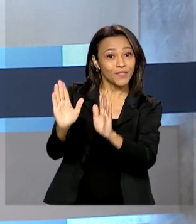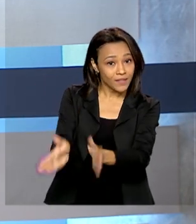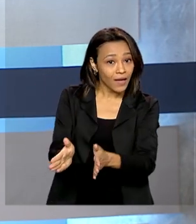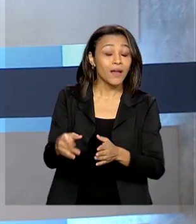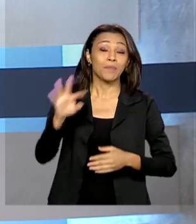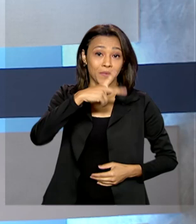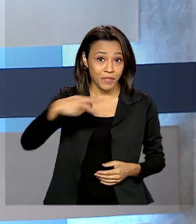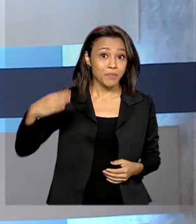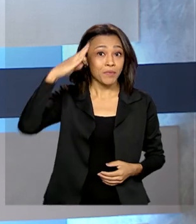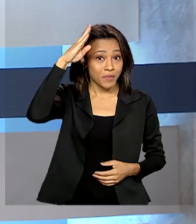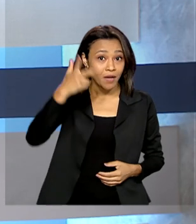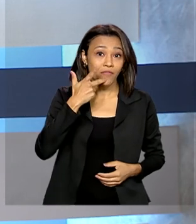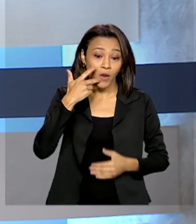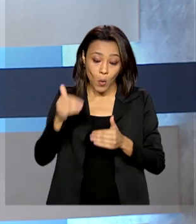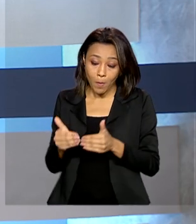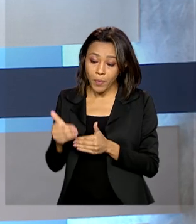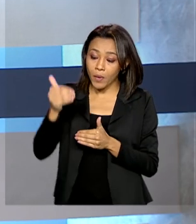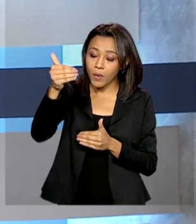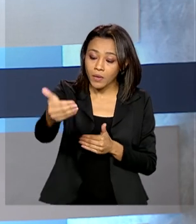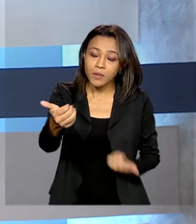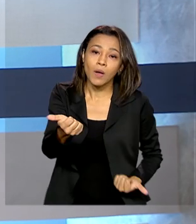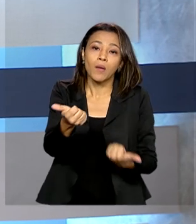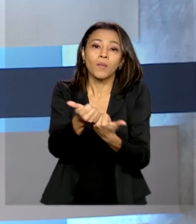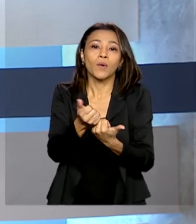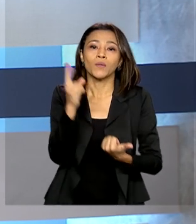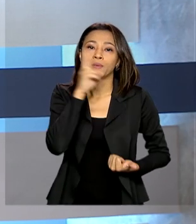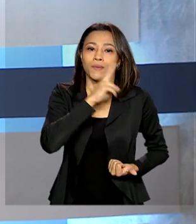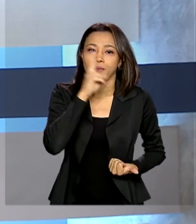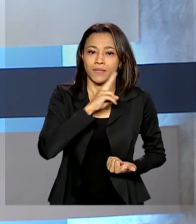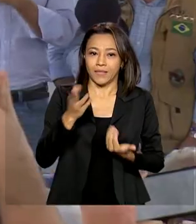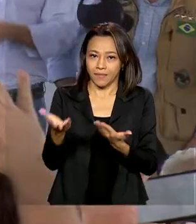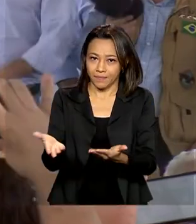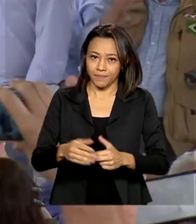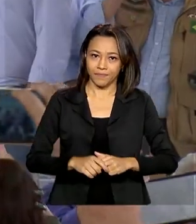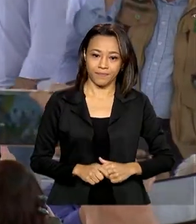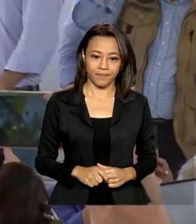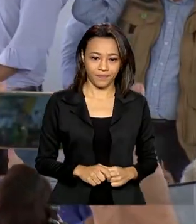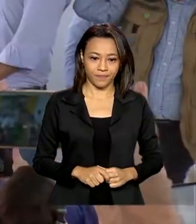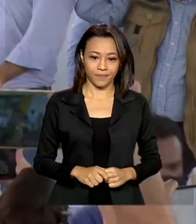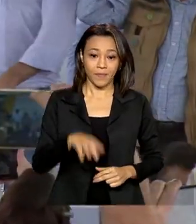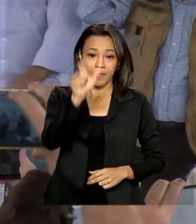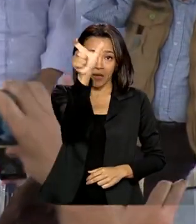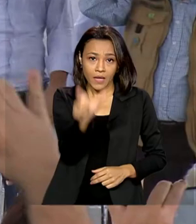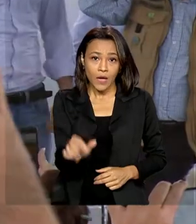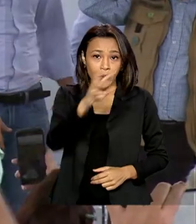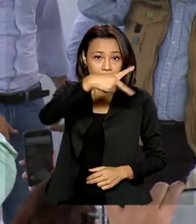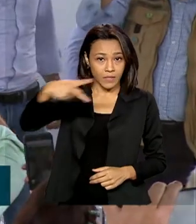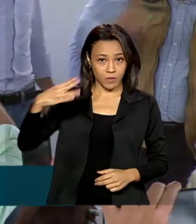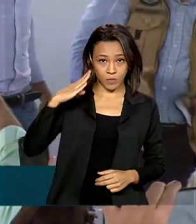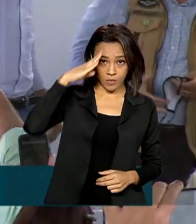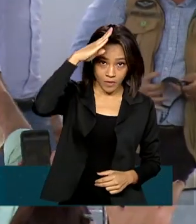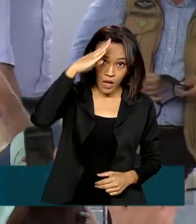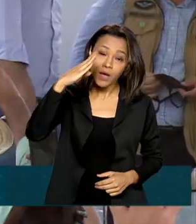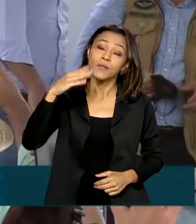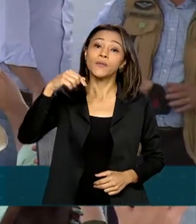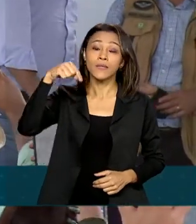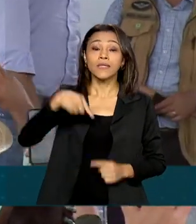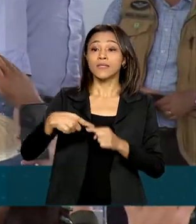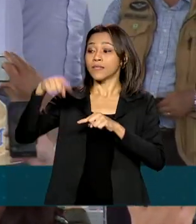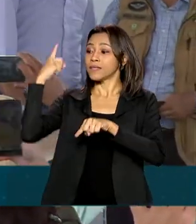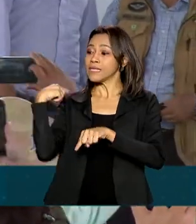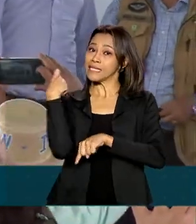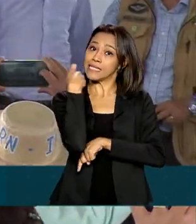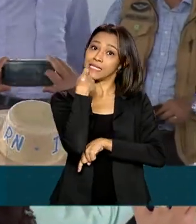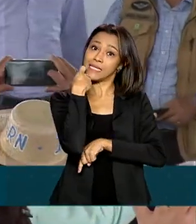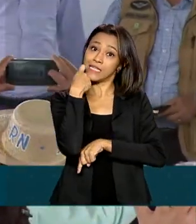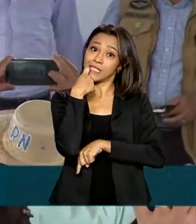confirmou a prorrogação do auxílio emergencial. O presidente Jair Bolsonaro garantiu nesta sexta-feira,